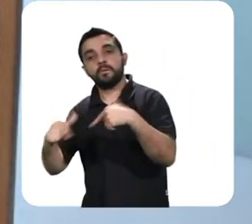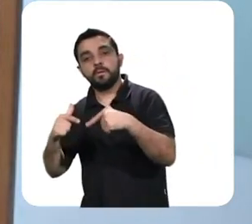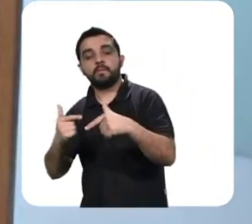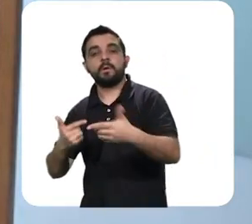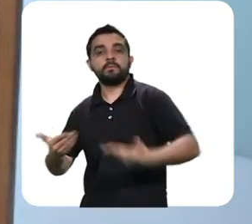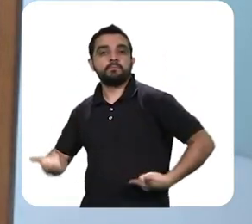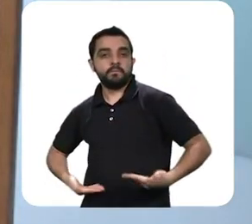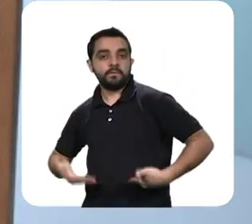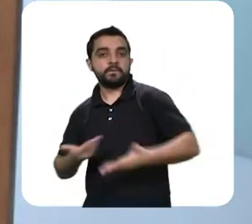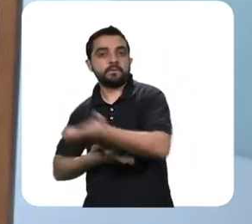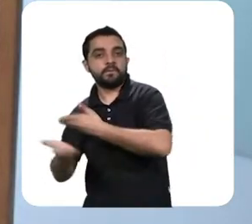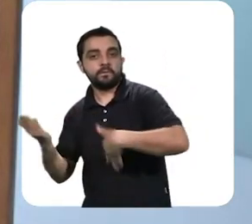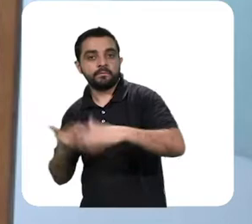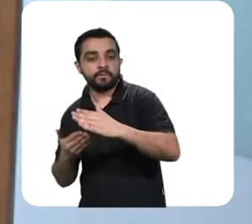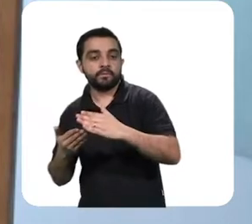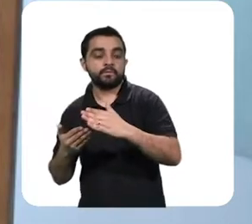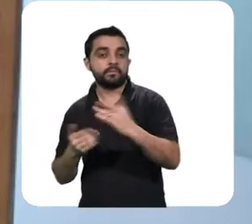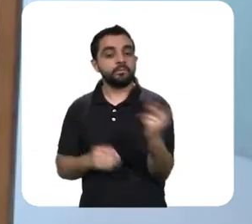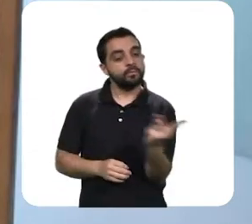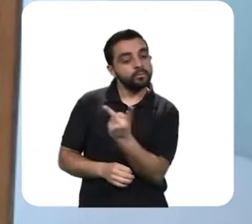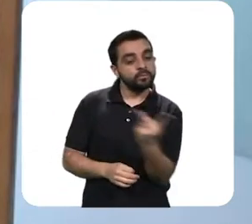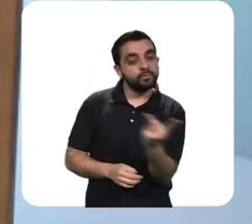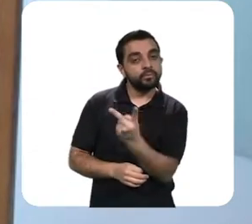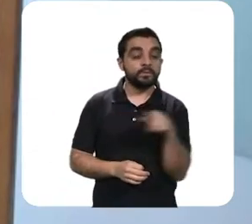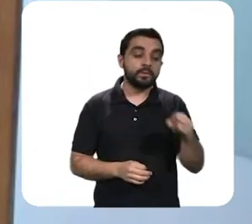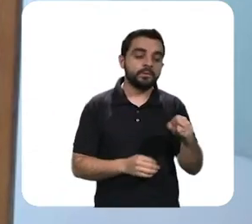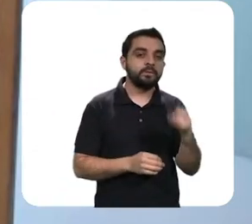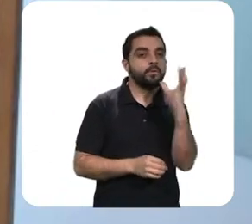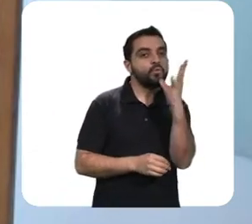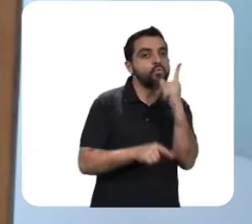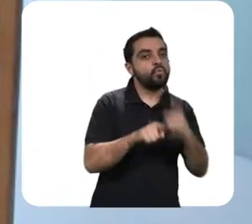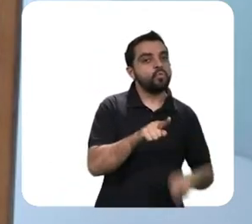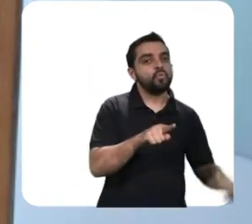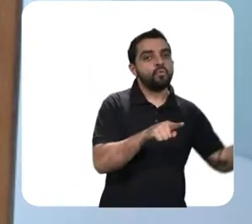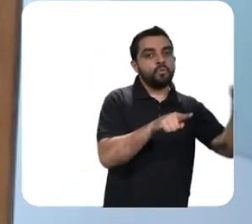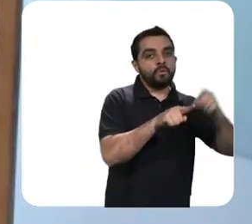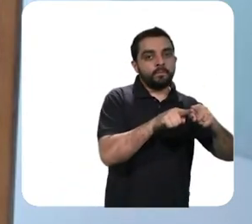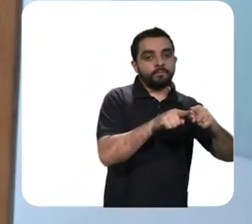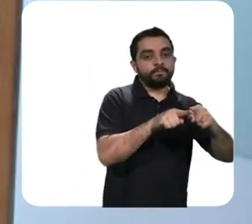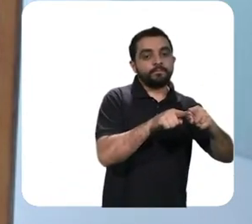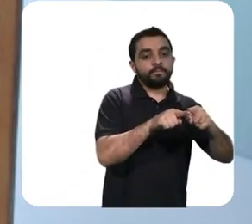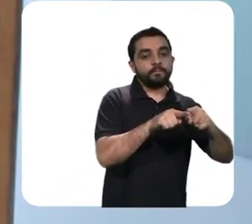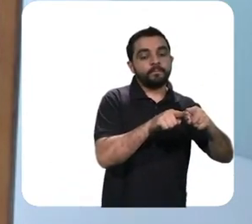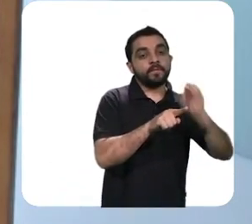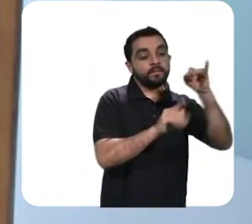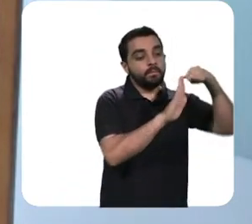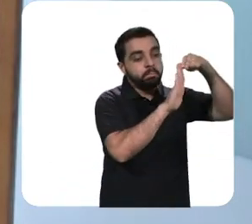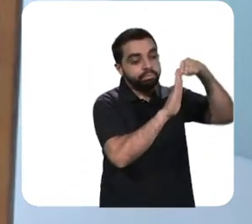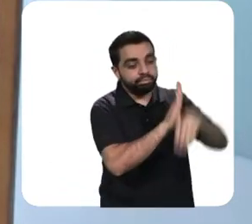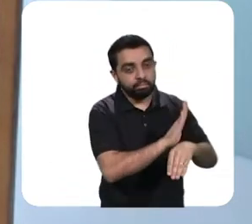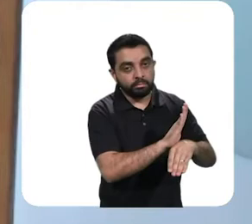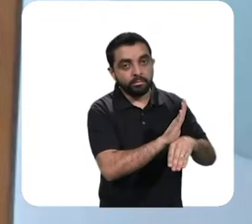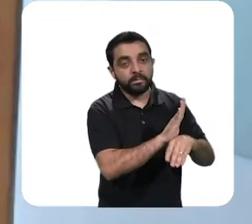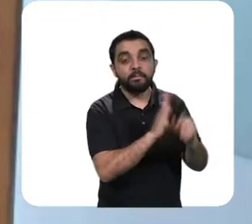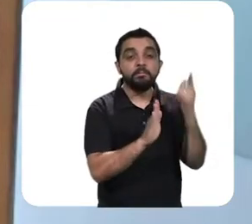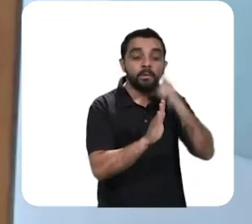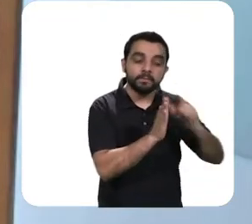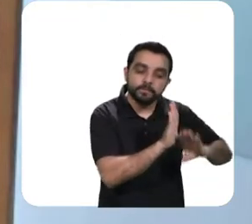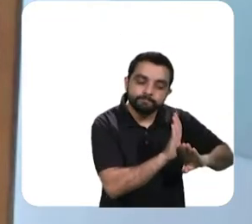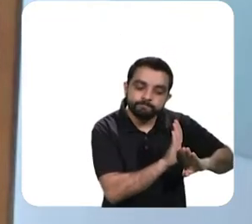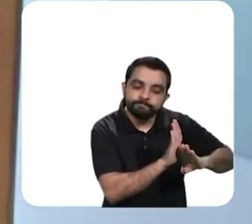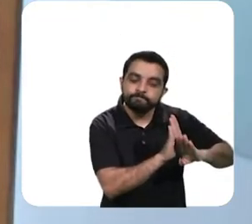servicilização na economia eu acho que nós temos que pensar questões ligadas basicamente com o setor de serviços que